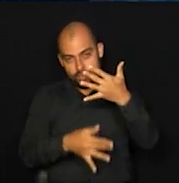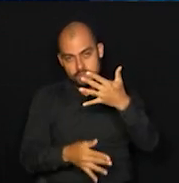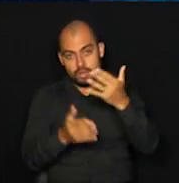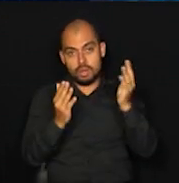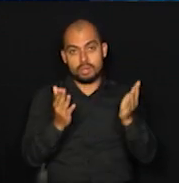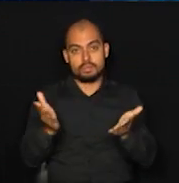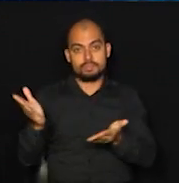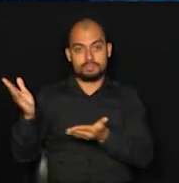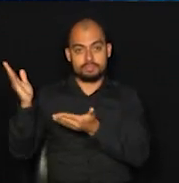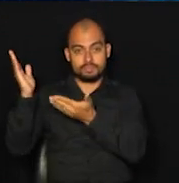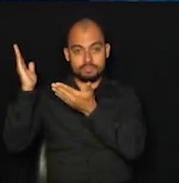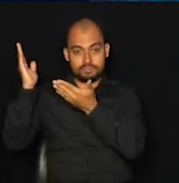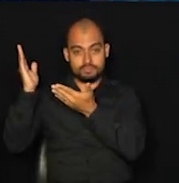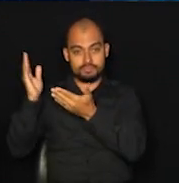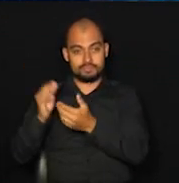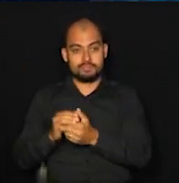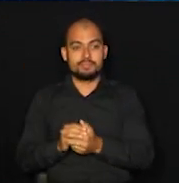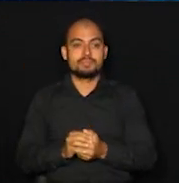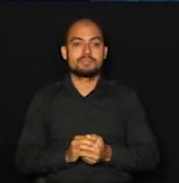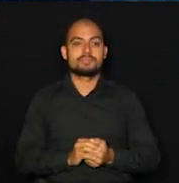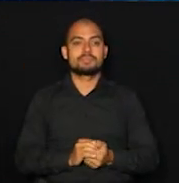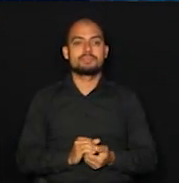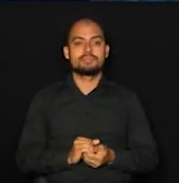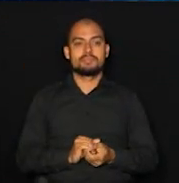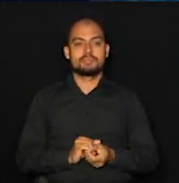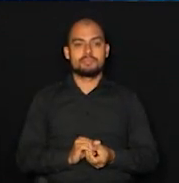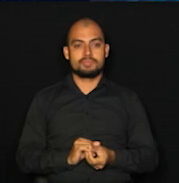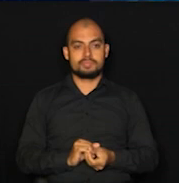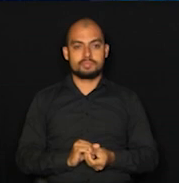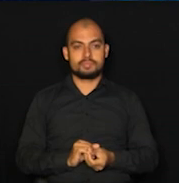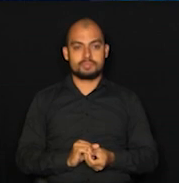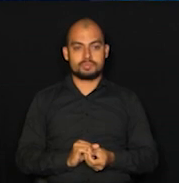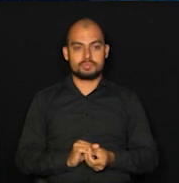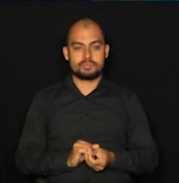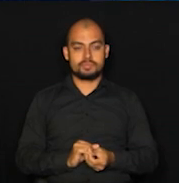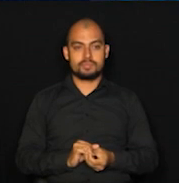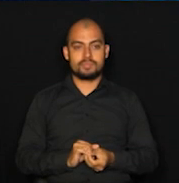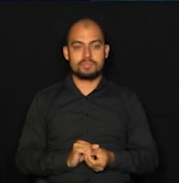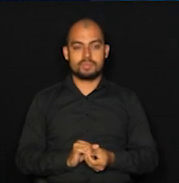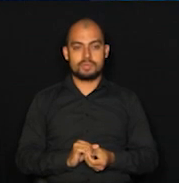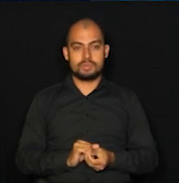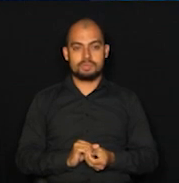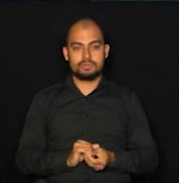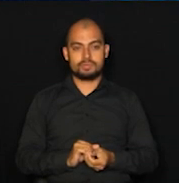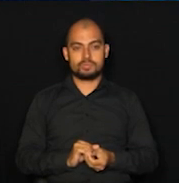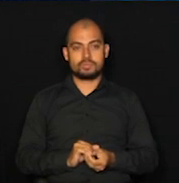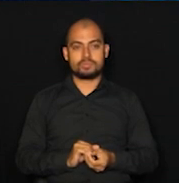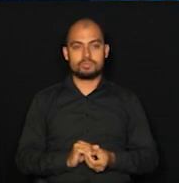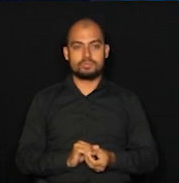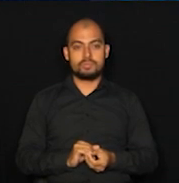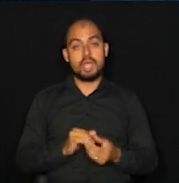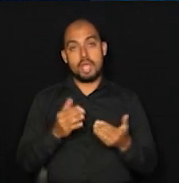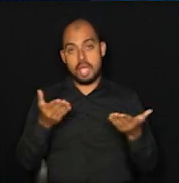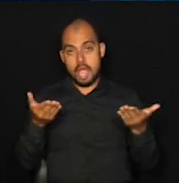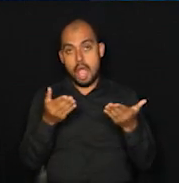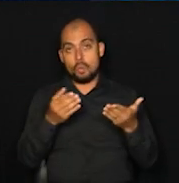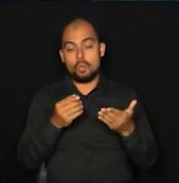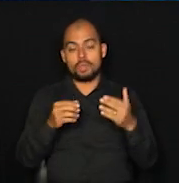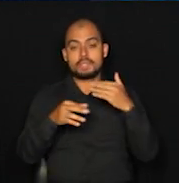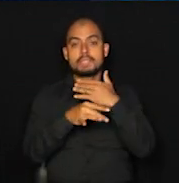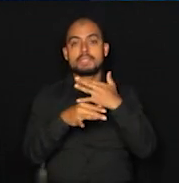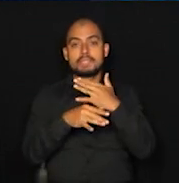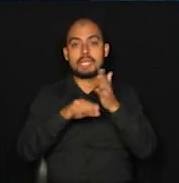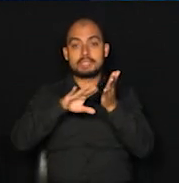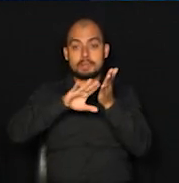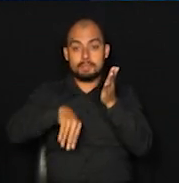6.235, Santa Bárbara do Oeste, 6.227. Agora, cidades que têm